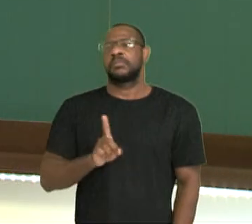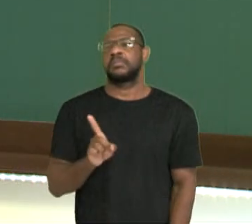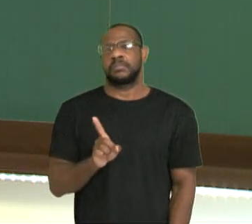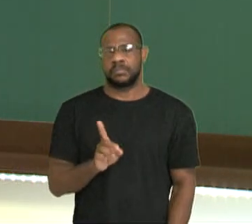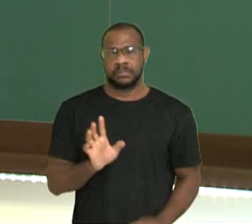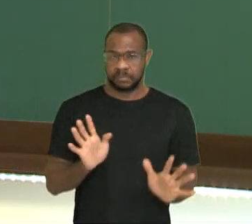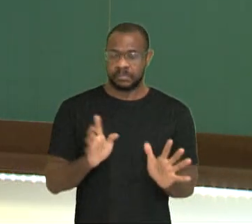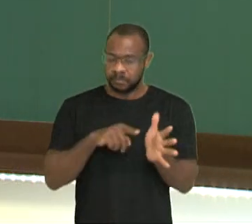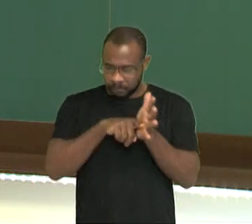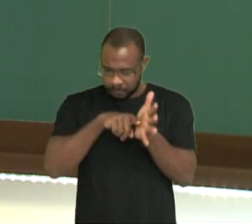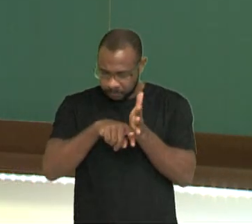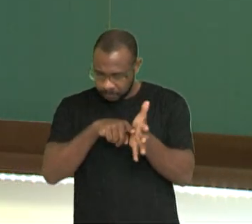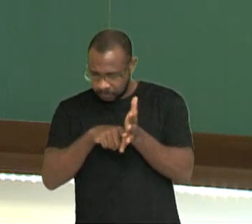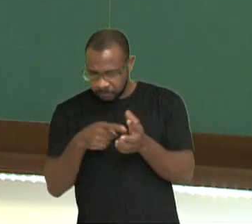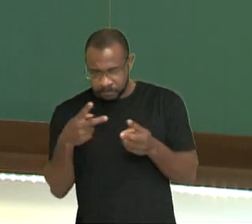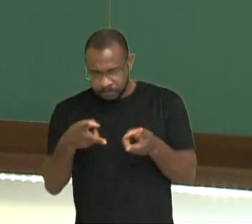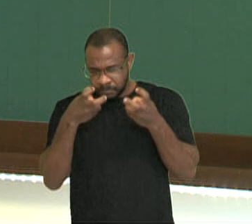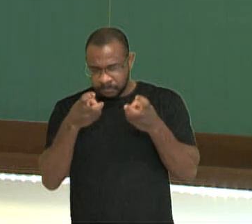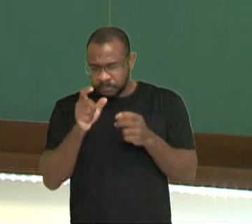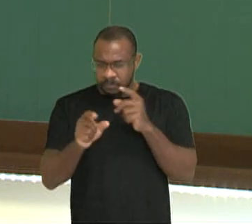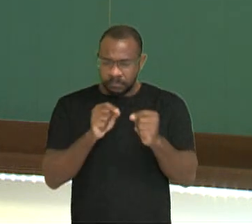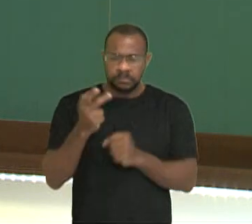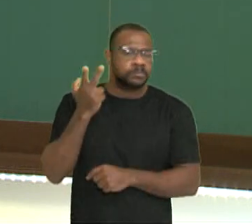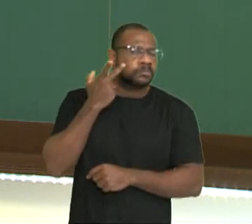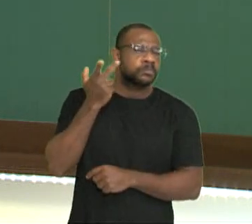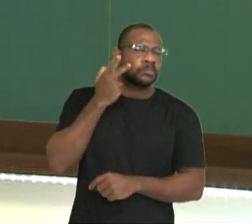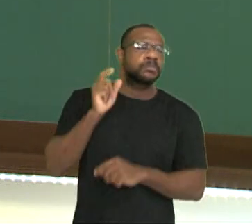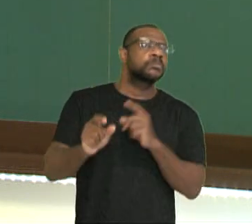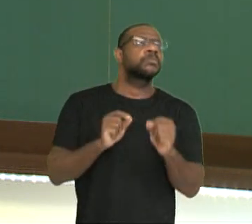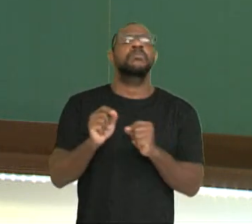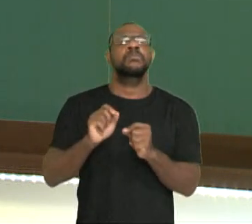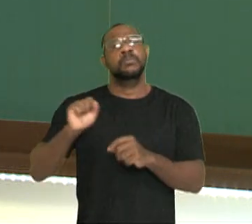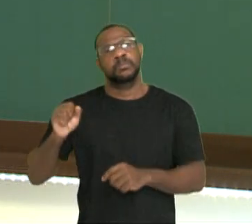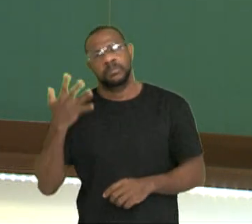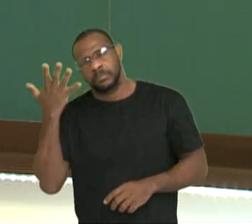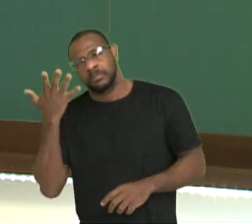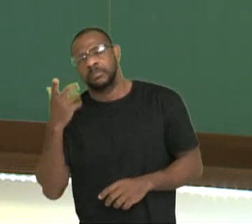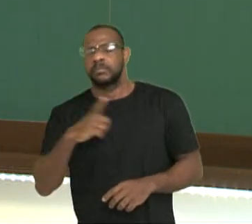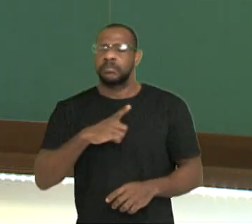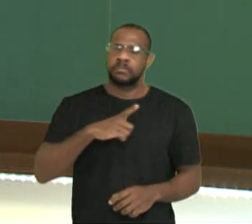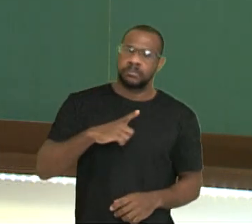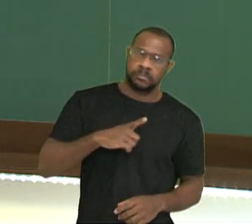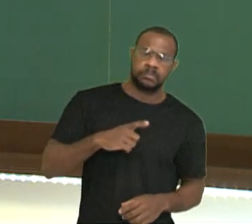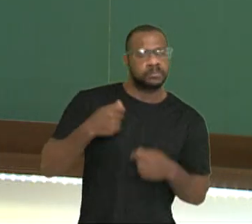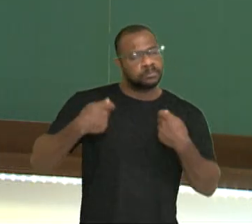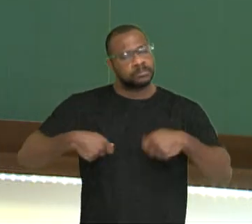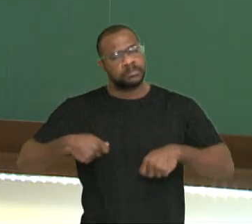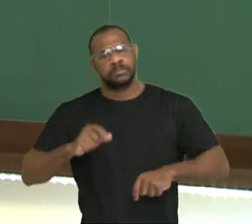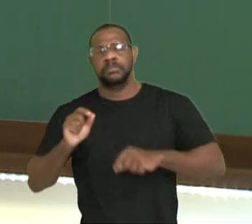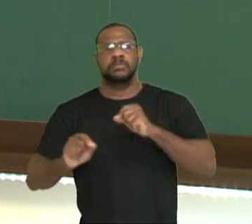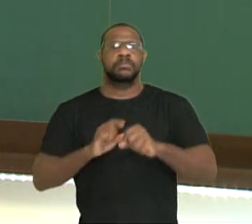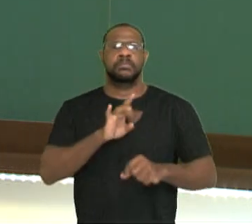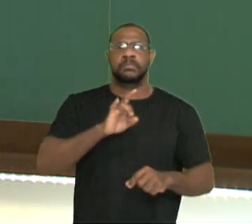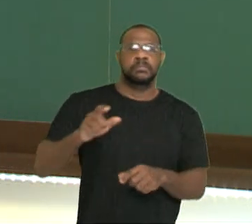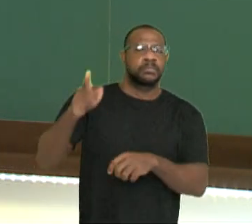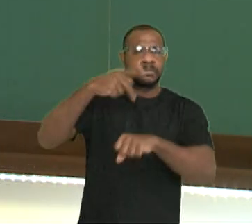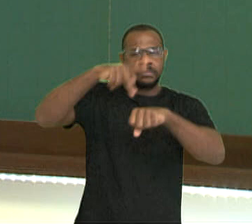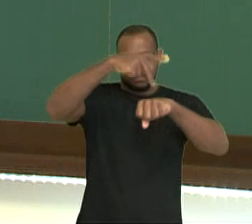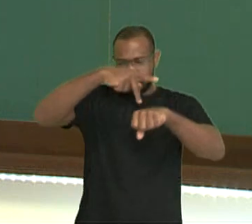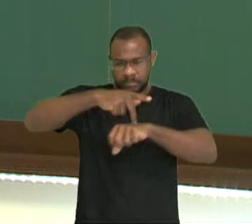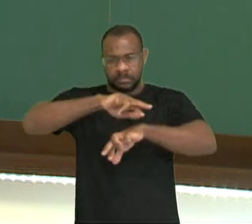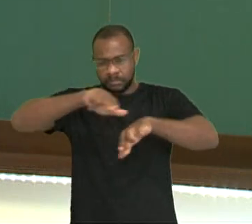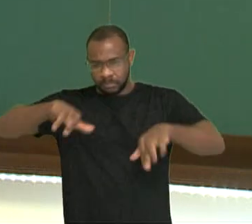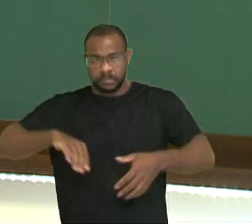análise de menção normal do que se aglomera e do que se tem como necessidade para cada lugar. Nesse